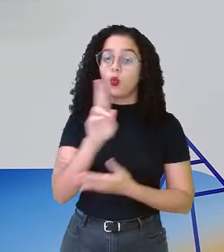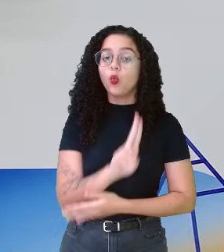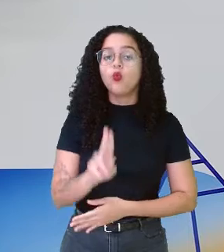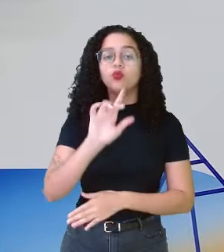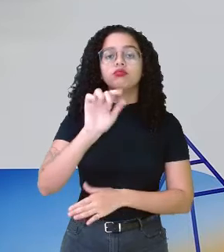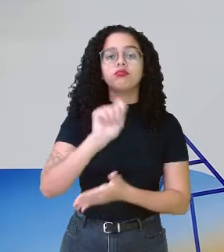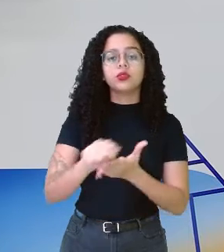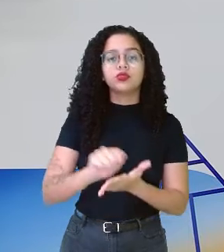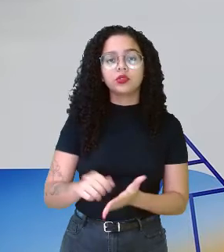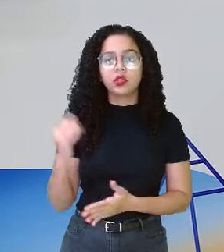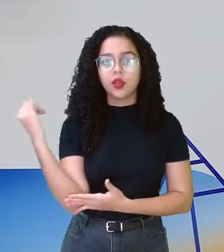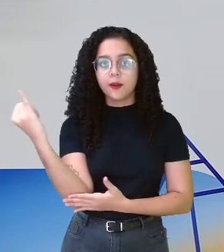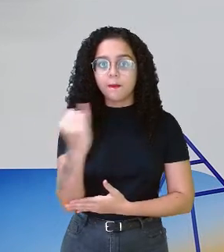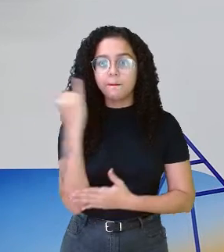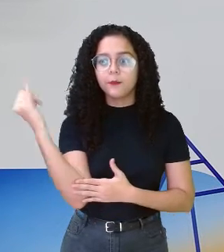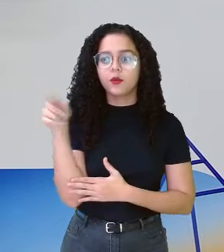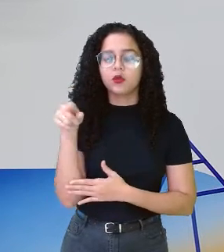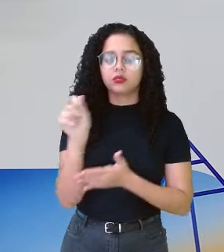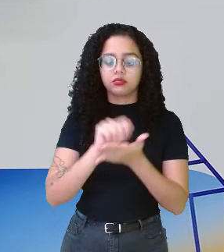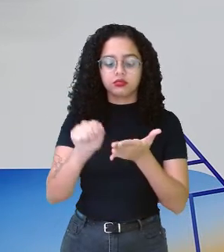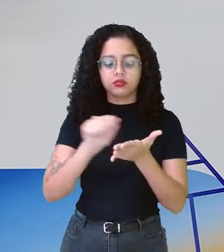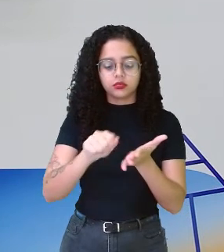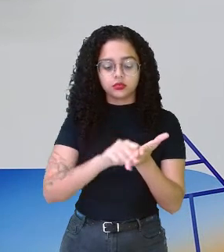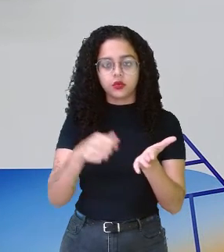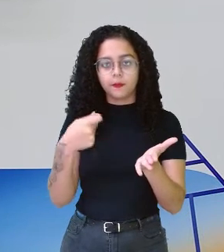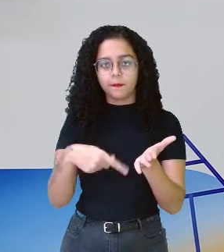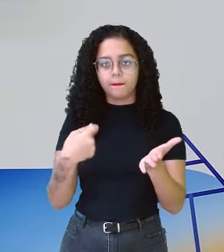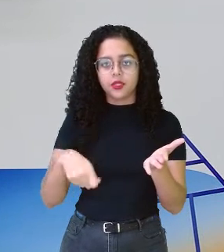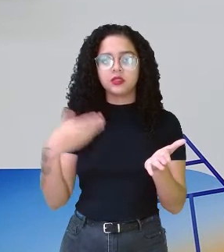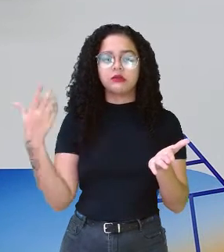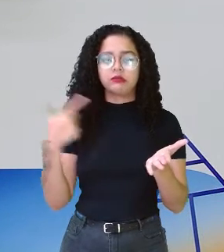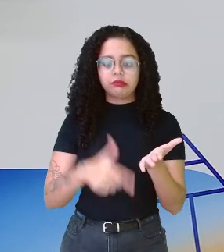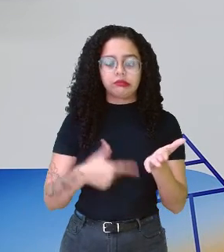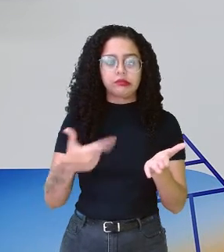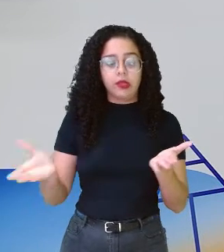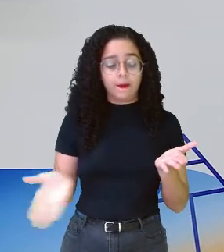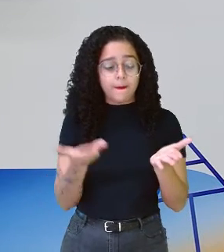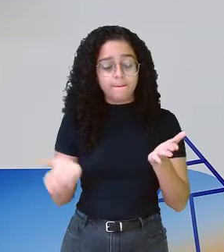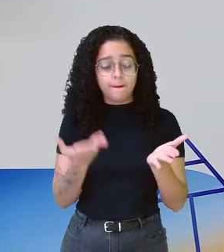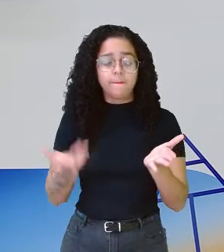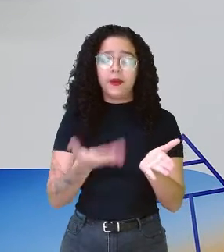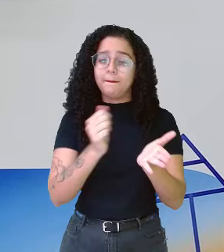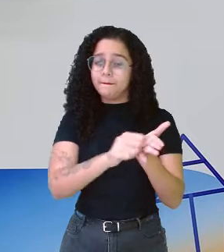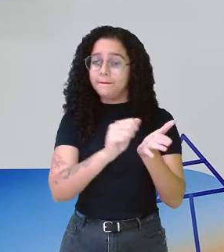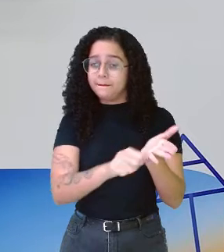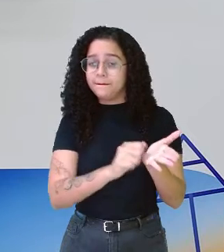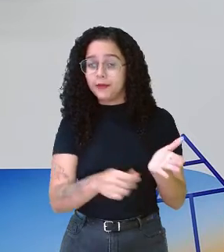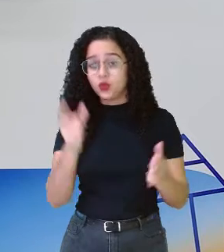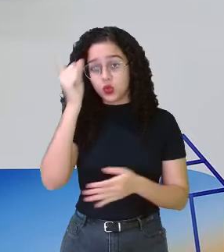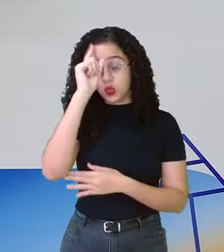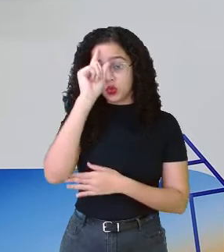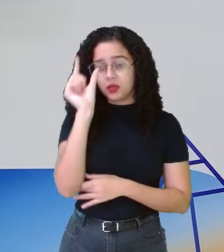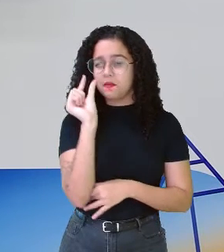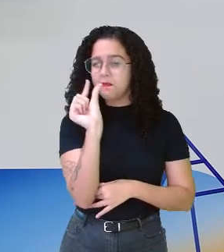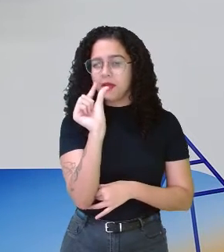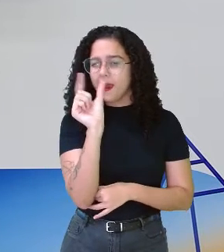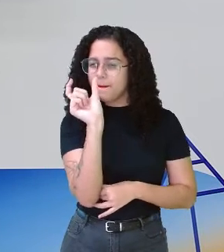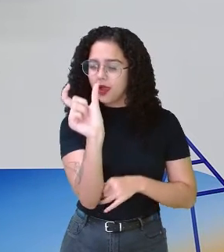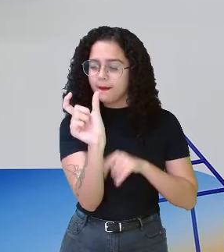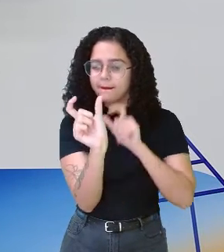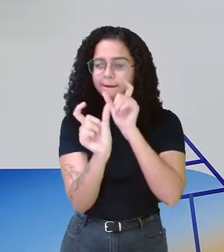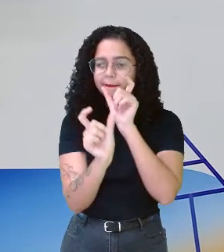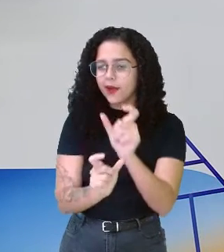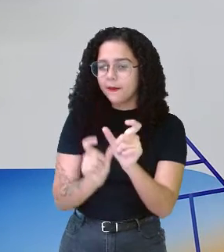escrita e a importância dele tem que ser ali trabalhado diariamente. pequenas palavras,